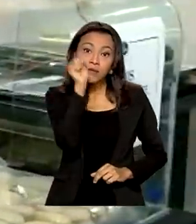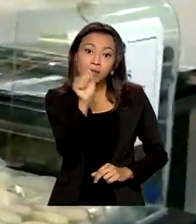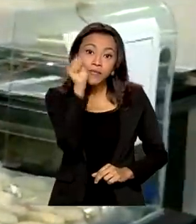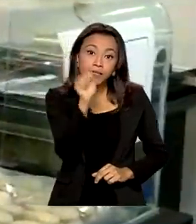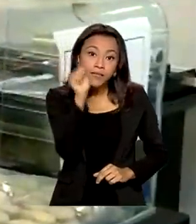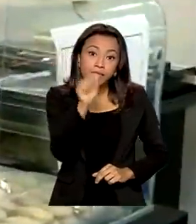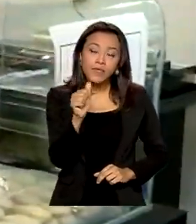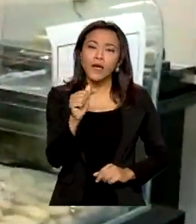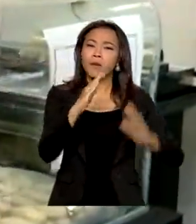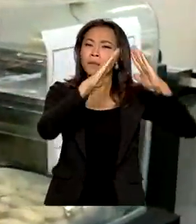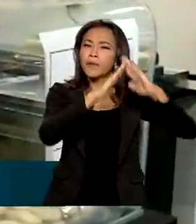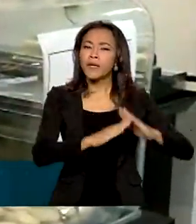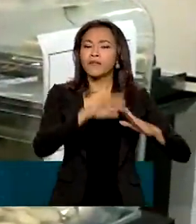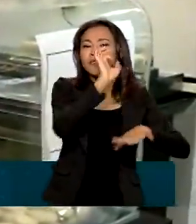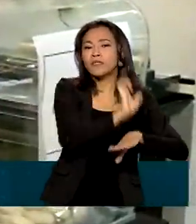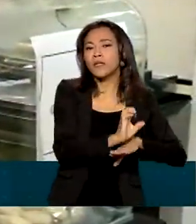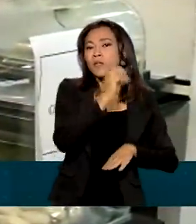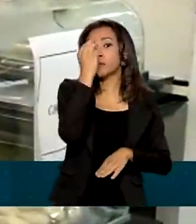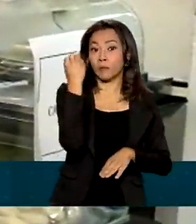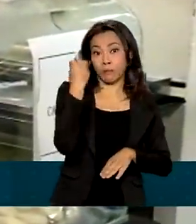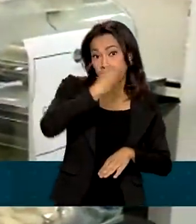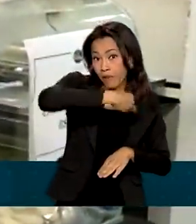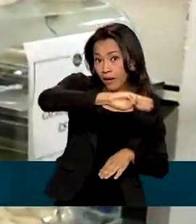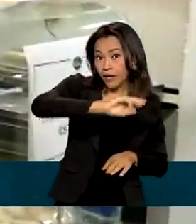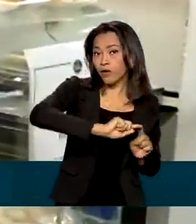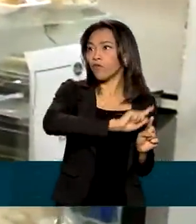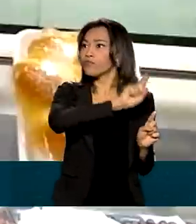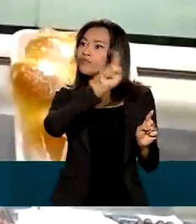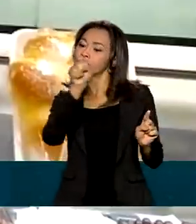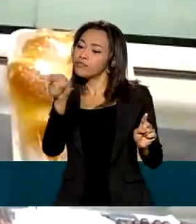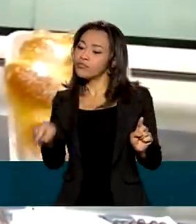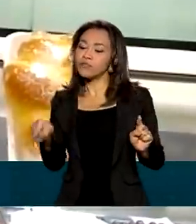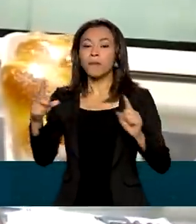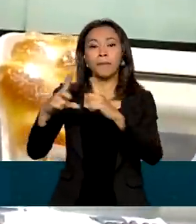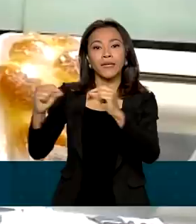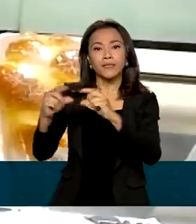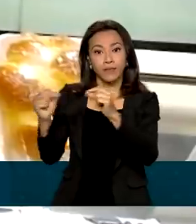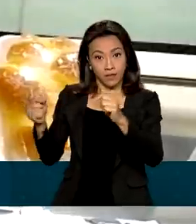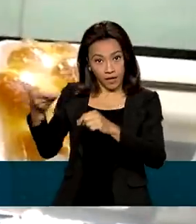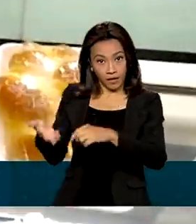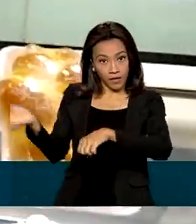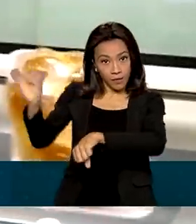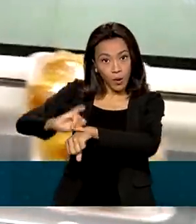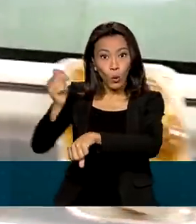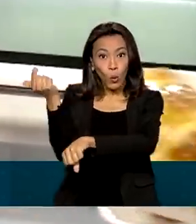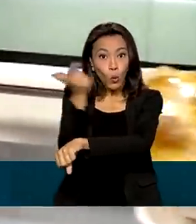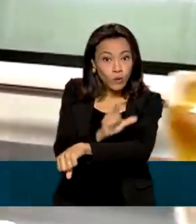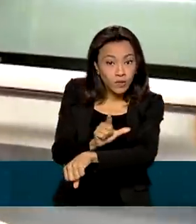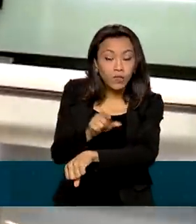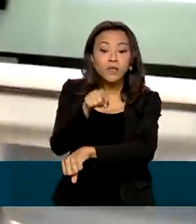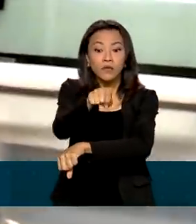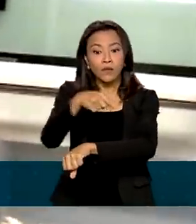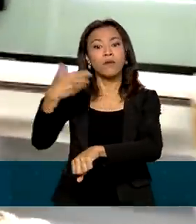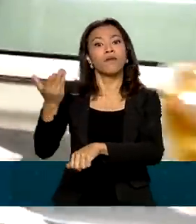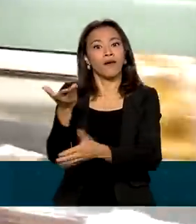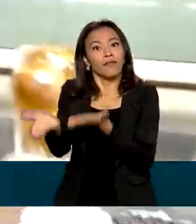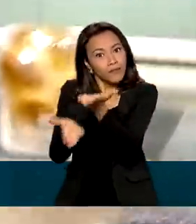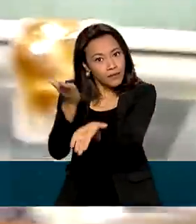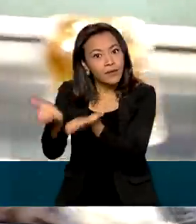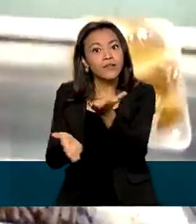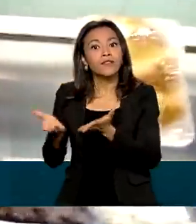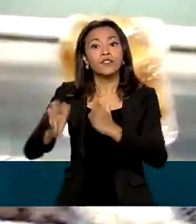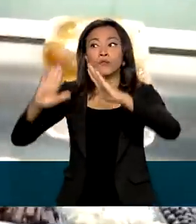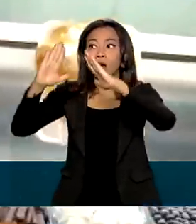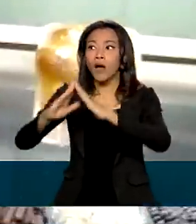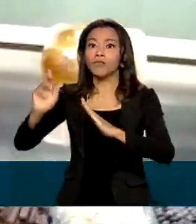fortuna no Maranhão em busca do primeiro emprego em Brasília. Na capital federal, conseguiu uma vaga de atendente em uma padaria.